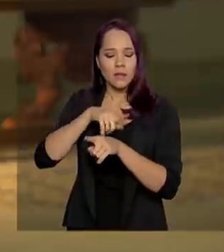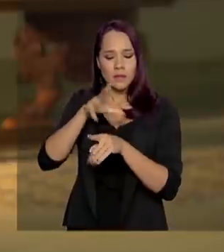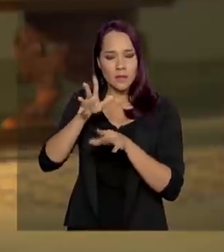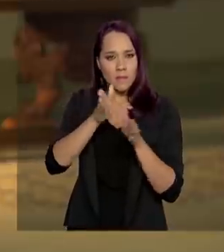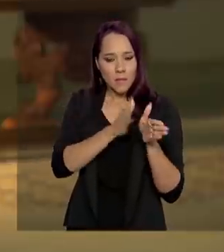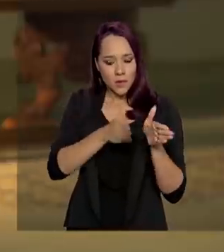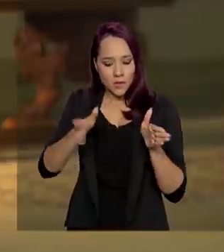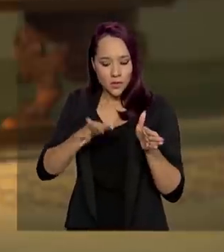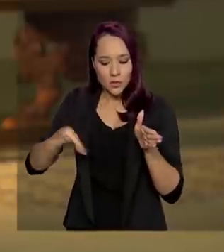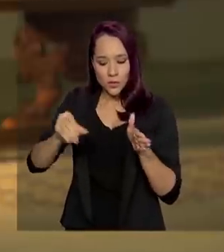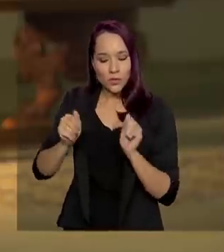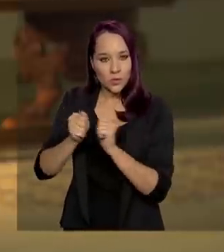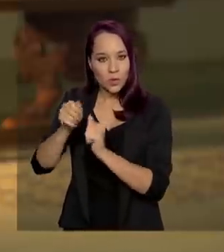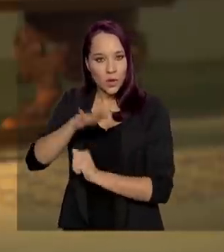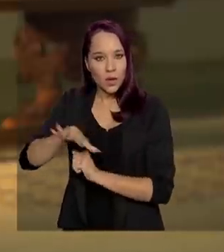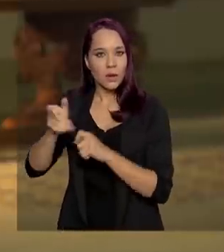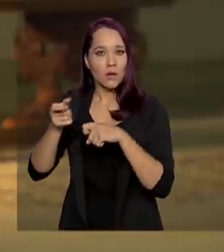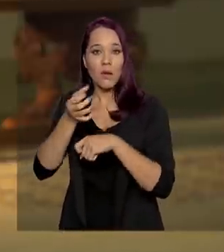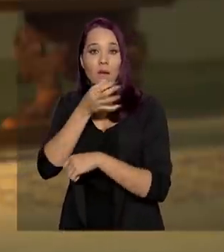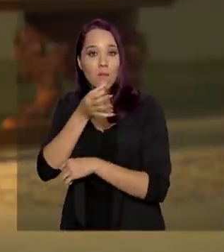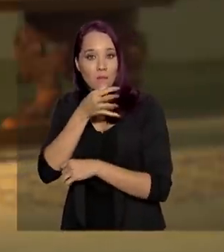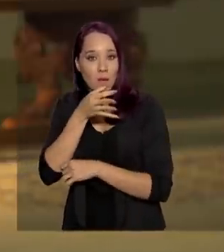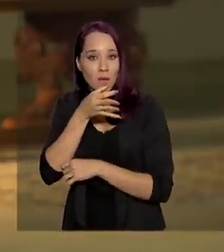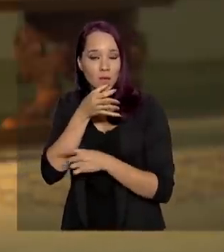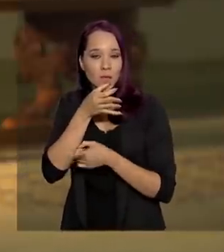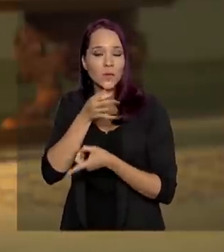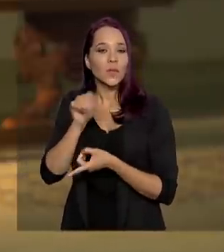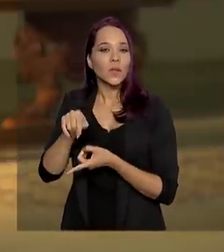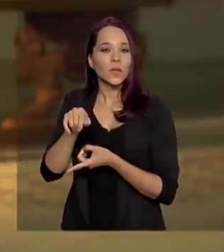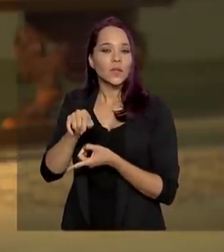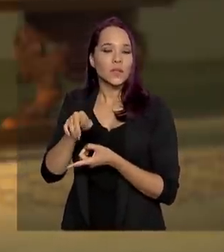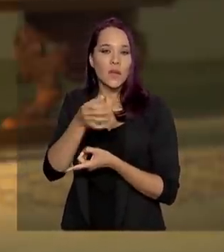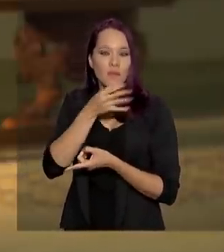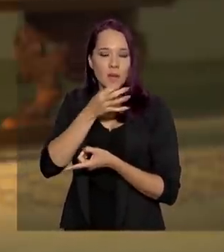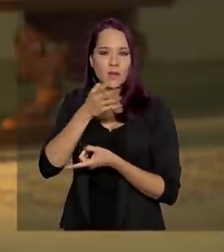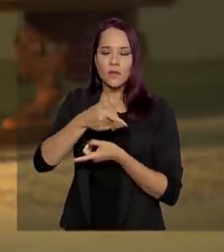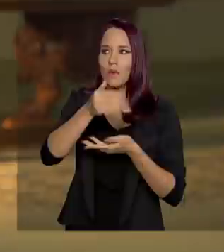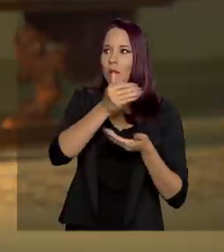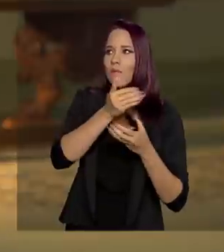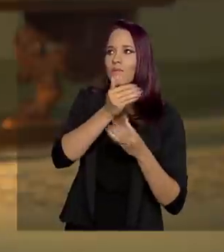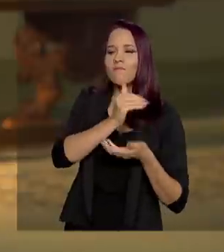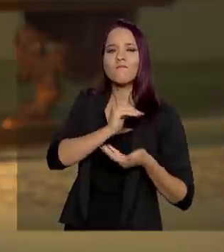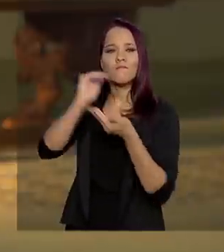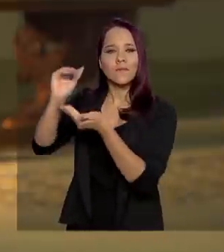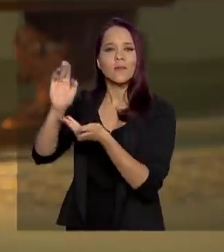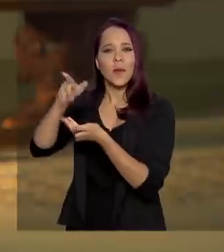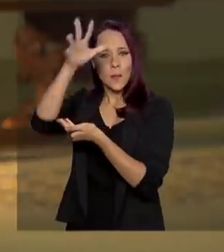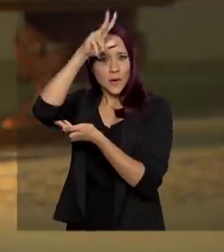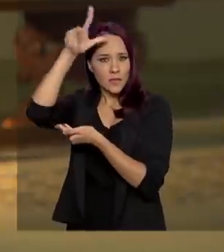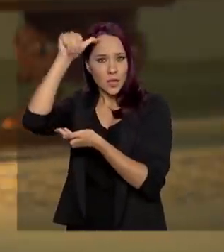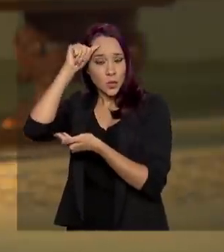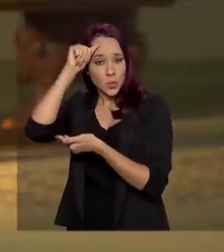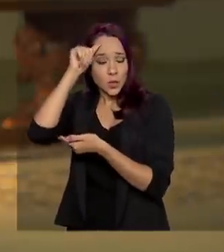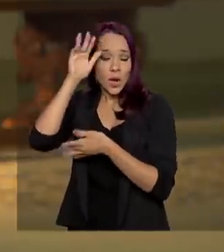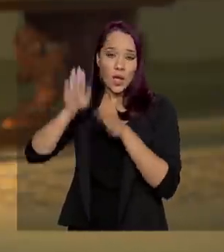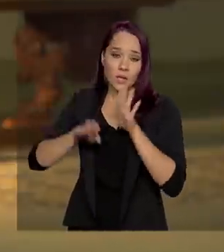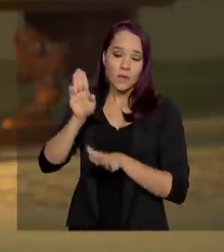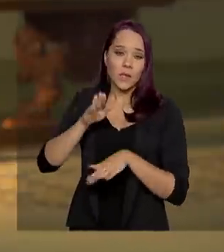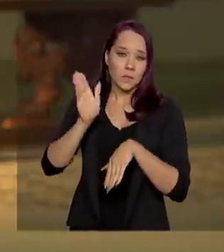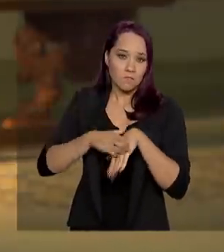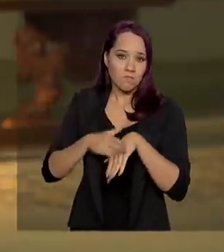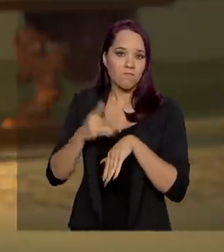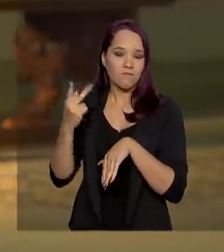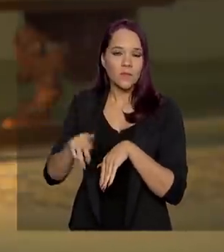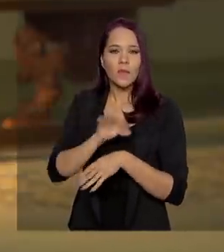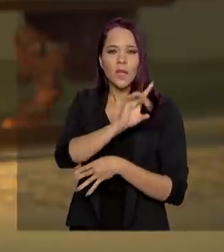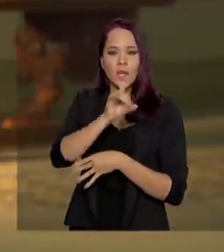todo, inclusive com a parte de medicamentos, que são enviados ora às prefeituras, ora por conta própria, e